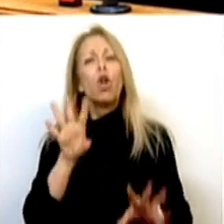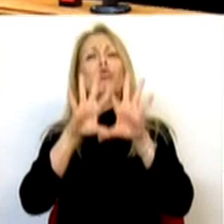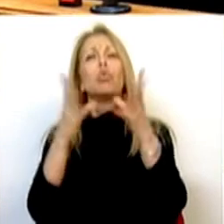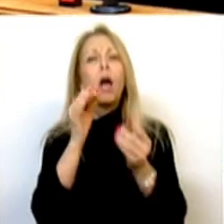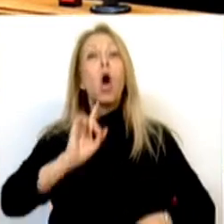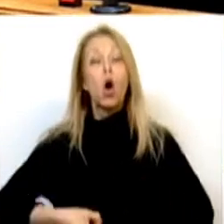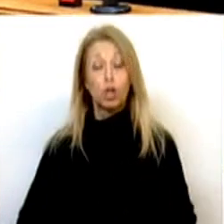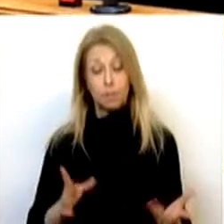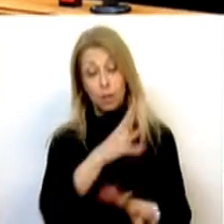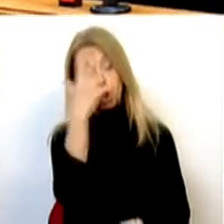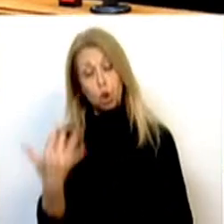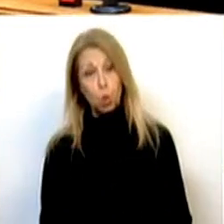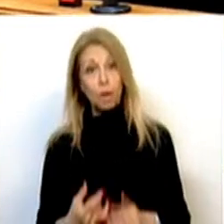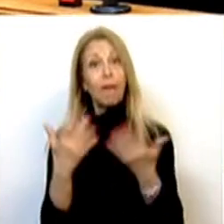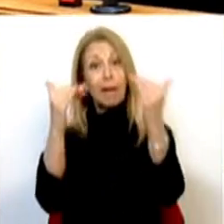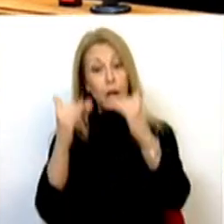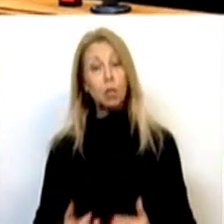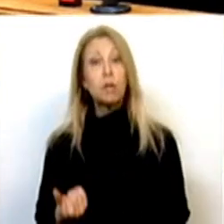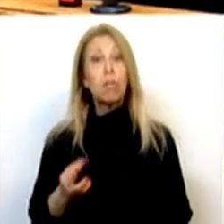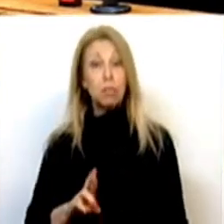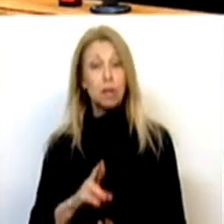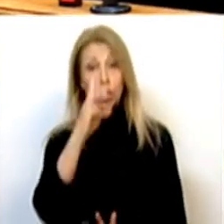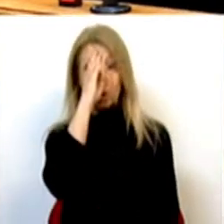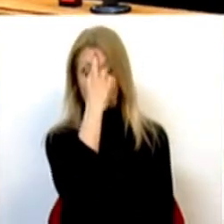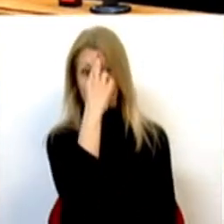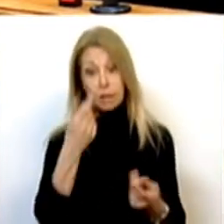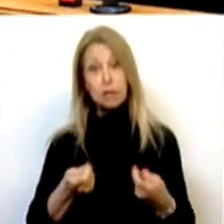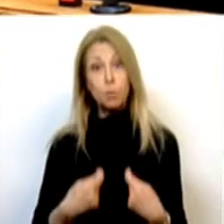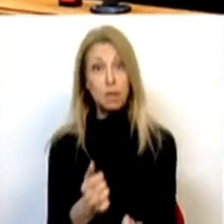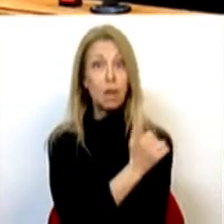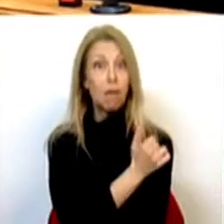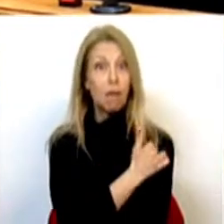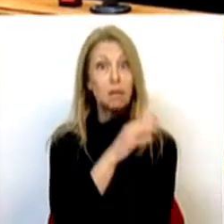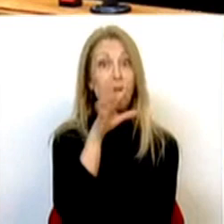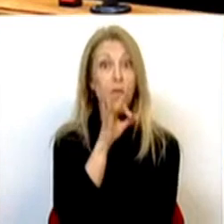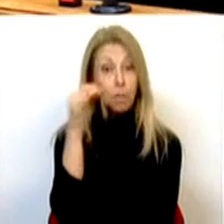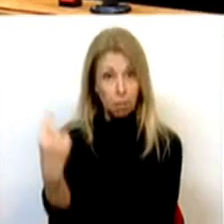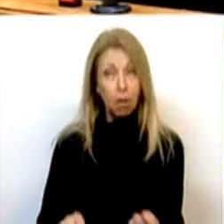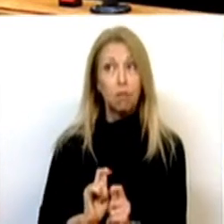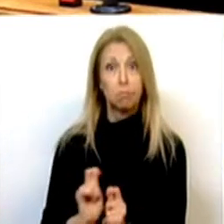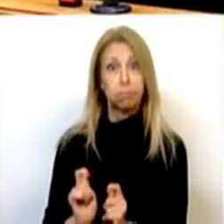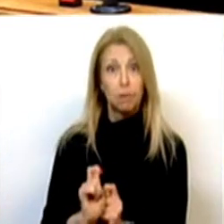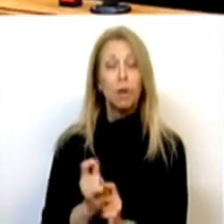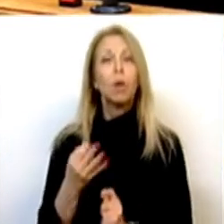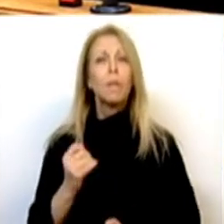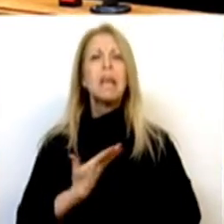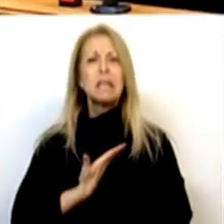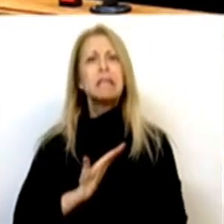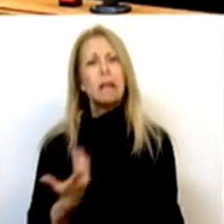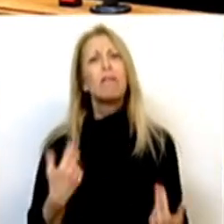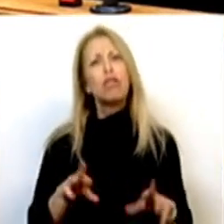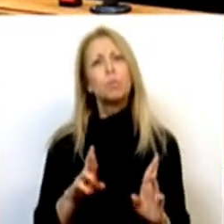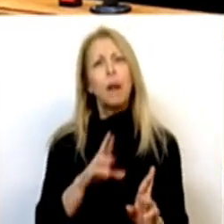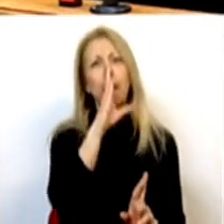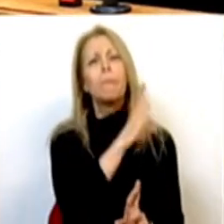impacto na redução da taxa de esforço com despesas de habitação das famílias para que o PSD espera concretizar com